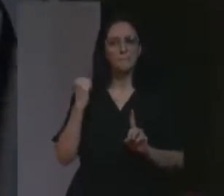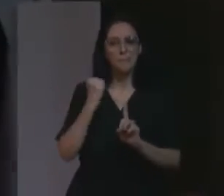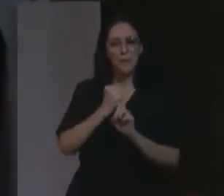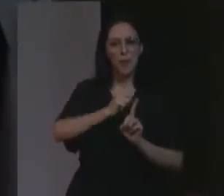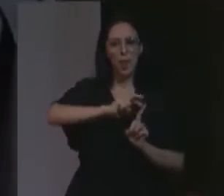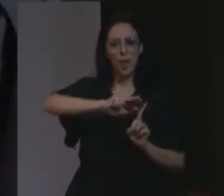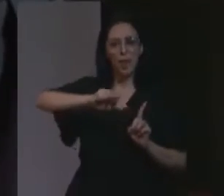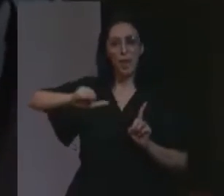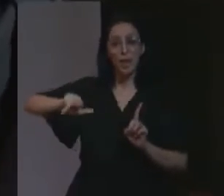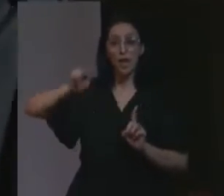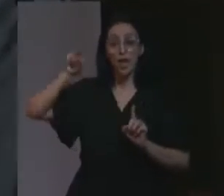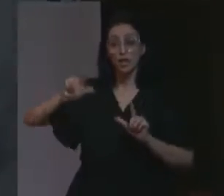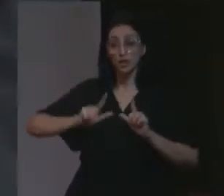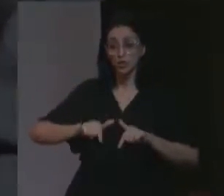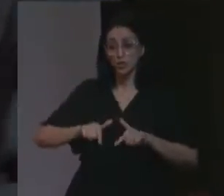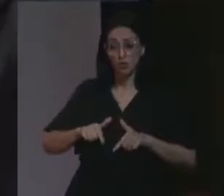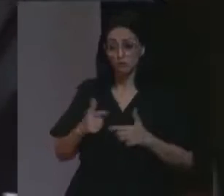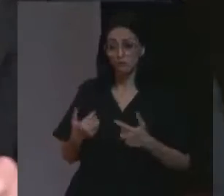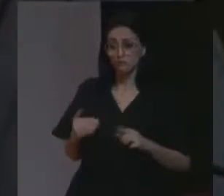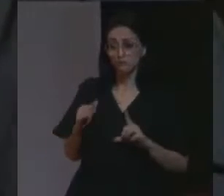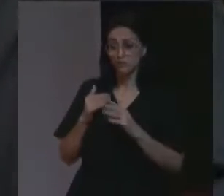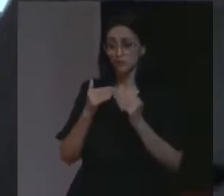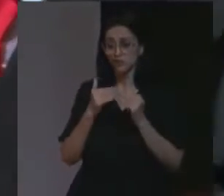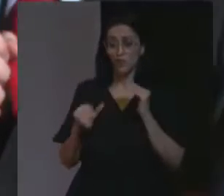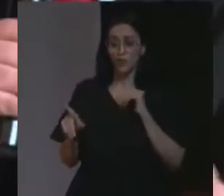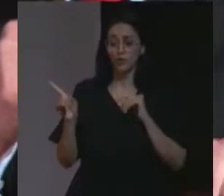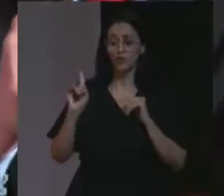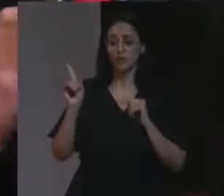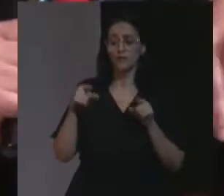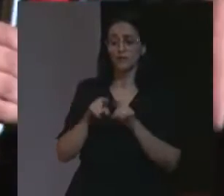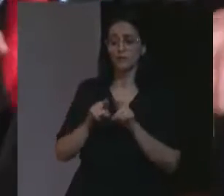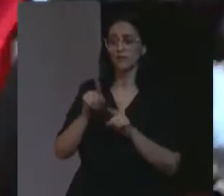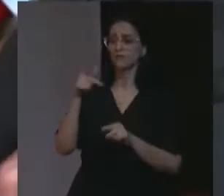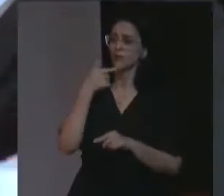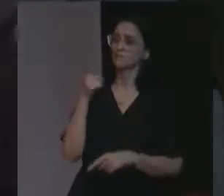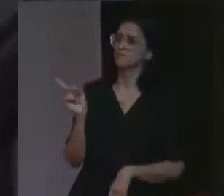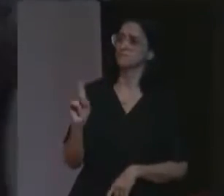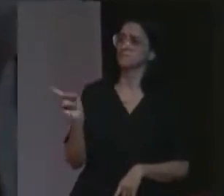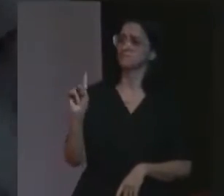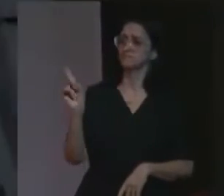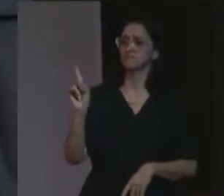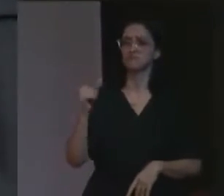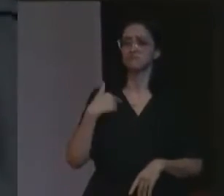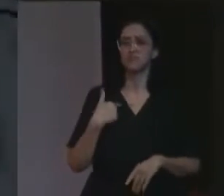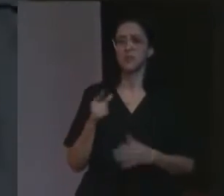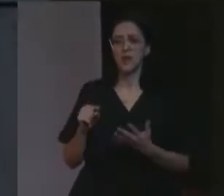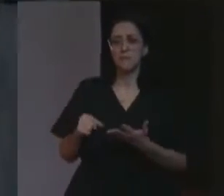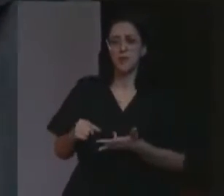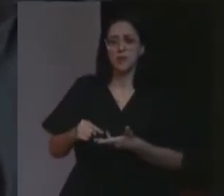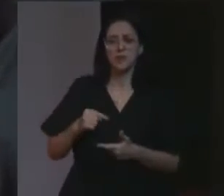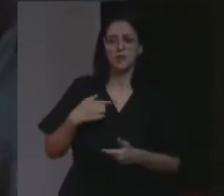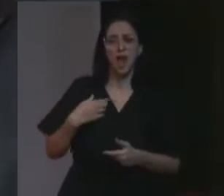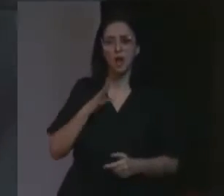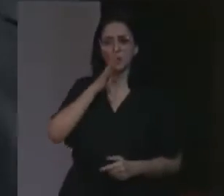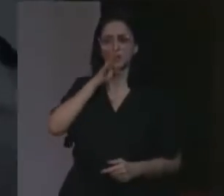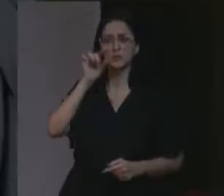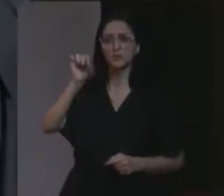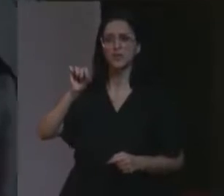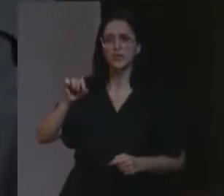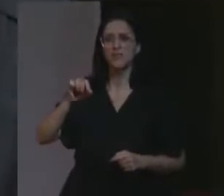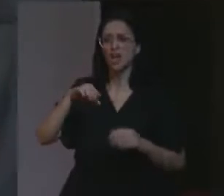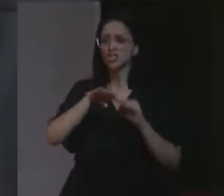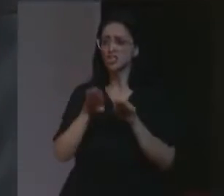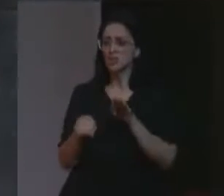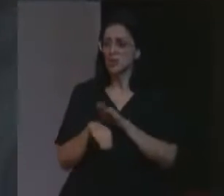também era judeu, não concordava com essa imputação. Achava que esta imputação diminuía o